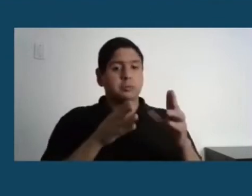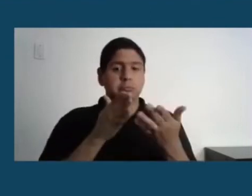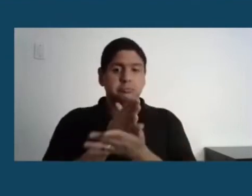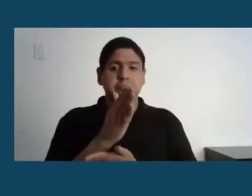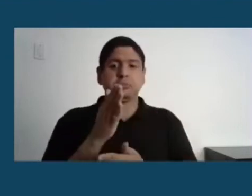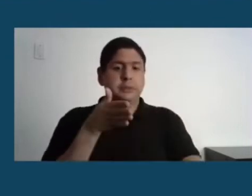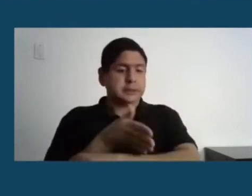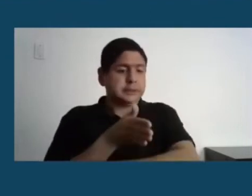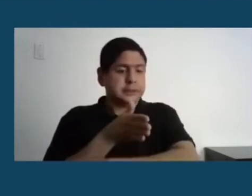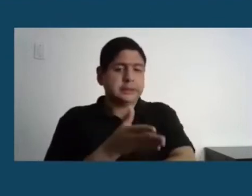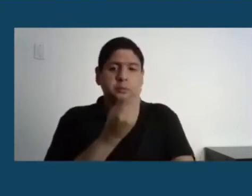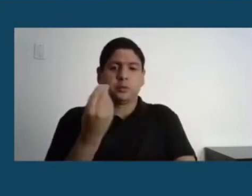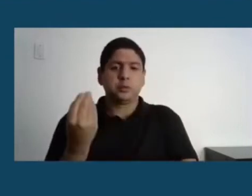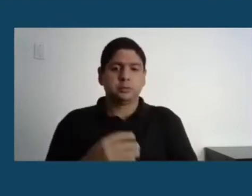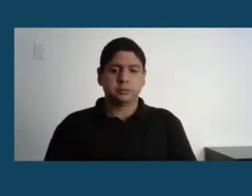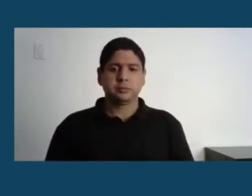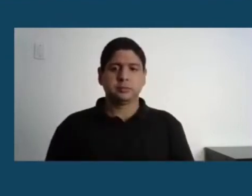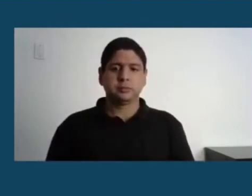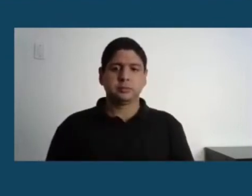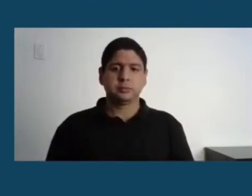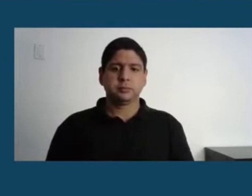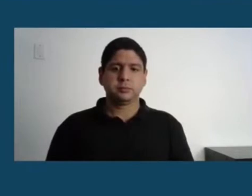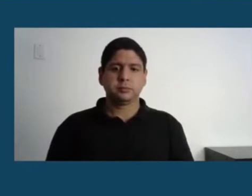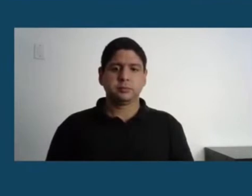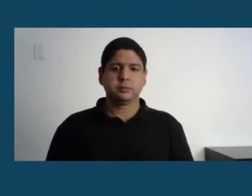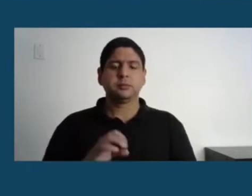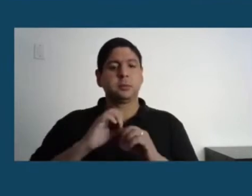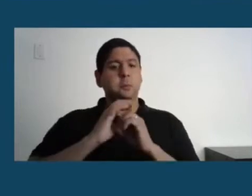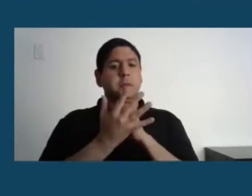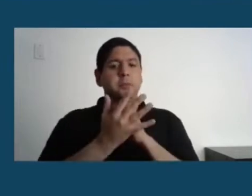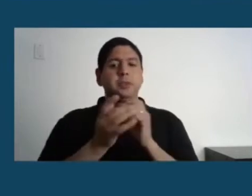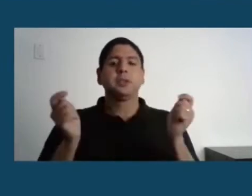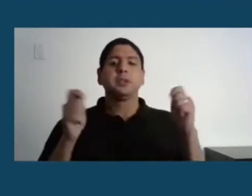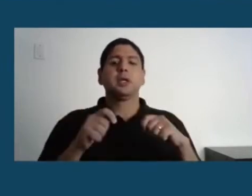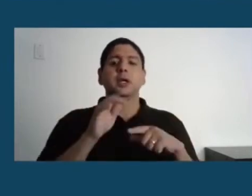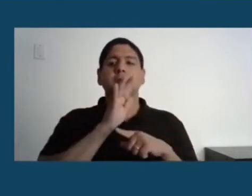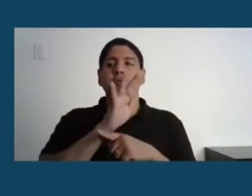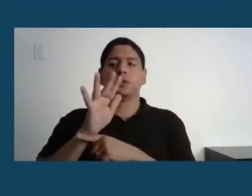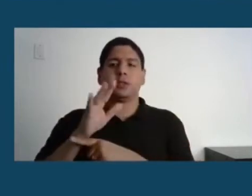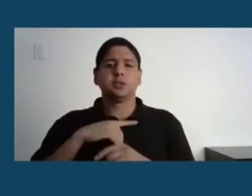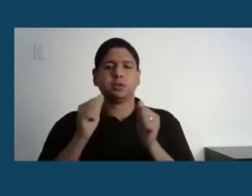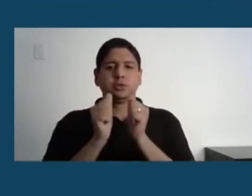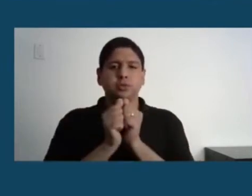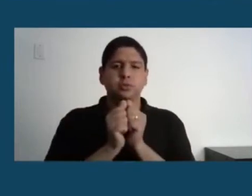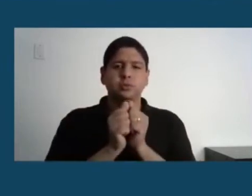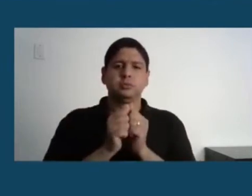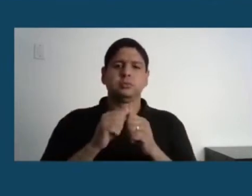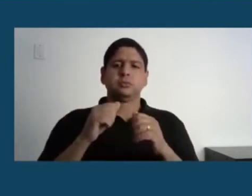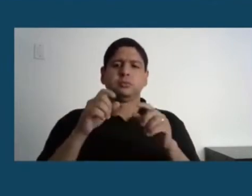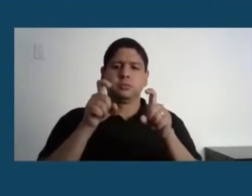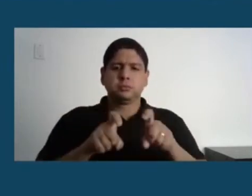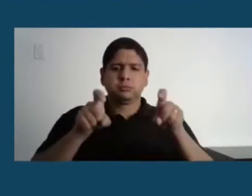A partir desse momento, e a pandemia trouxe esse legado, esse programa de inclusão digital passou a ser um dos programas de assistência estudantil da